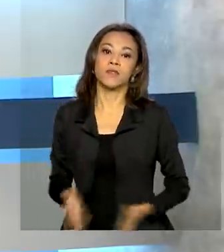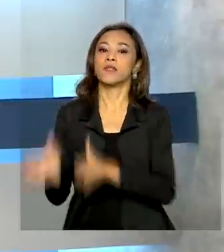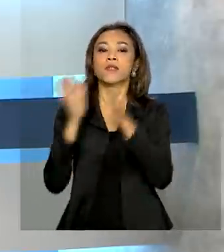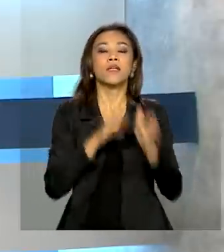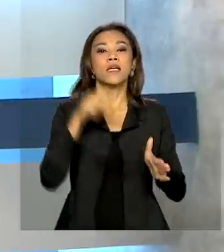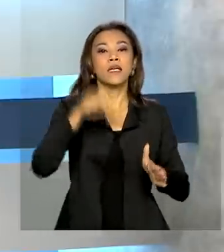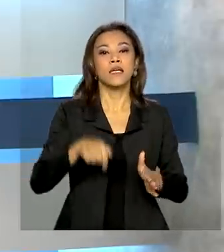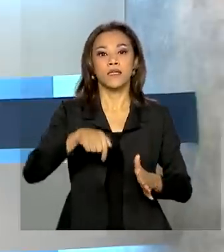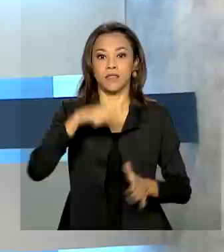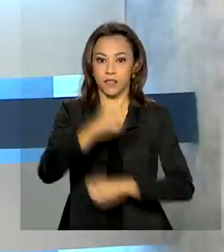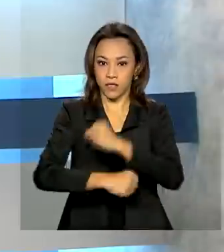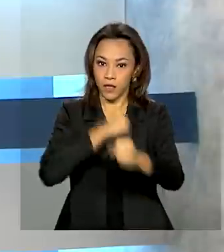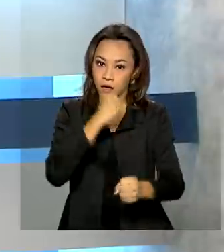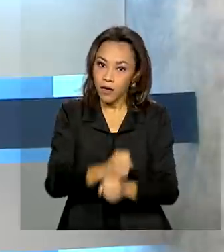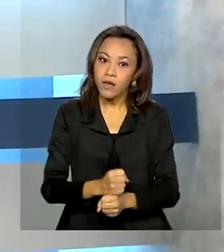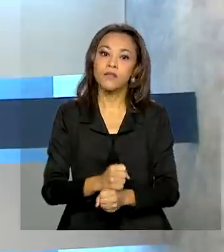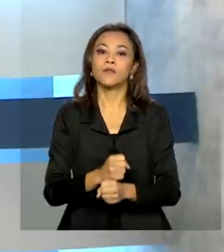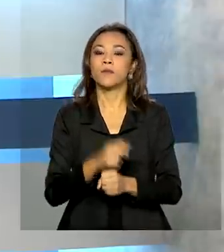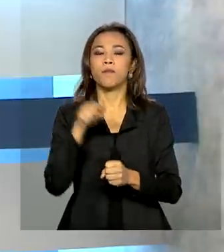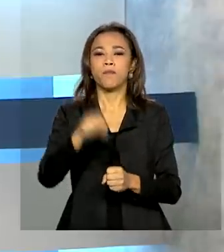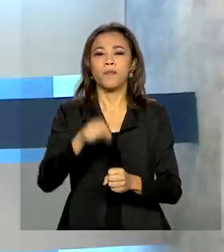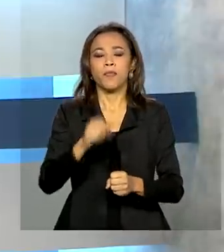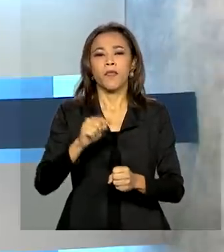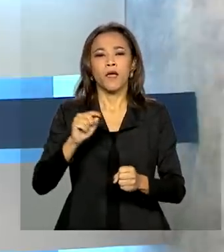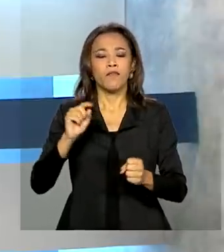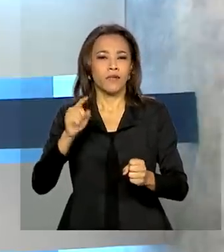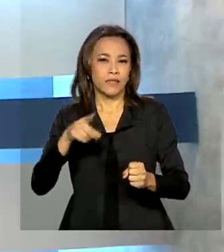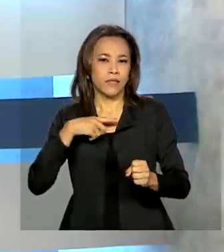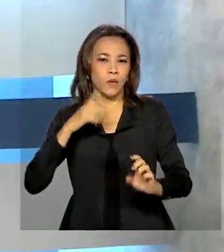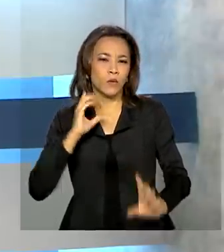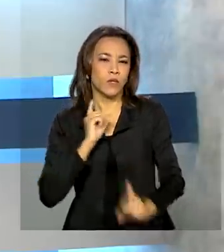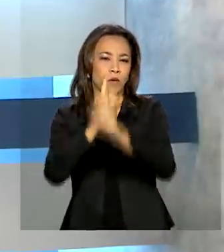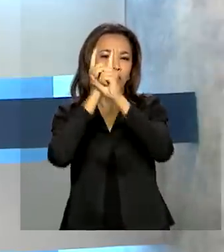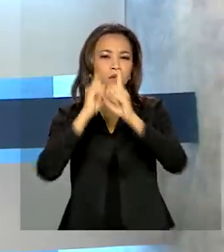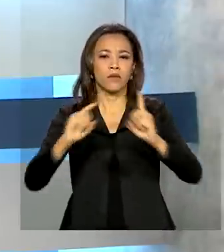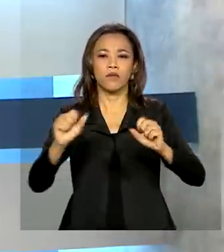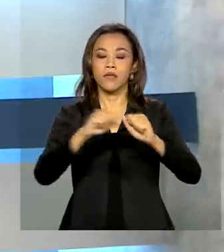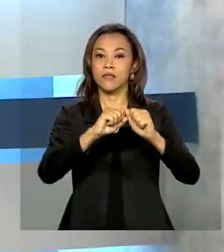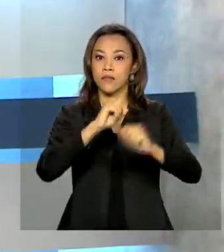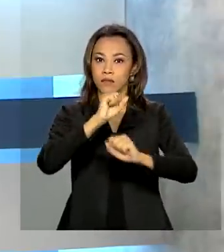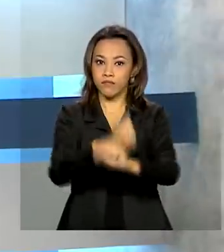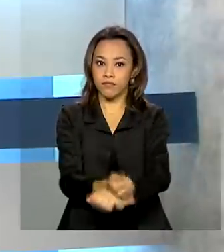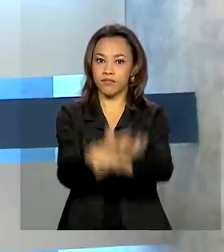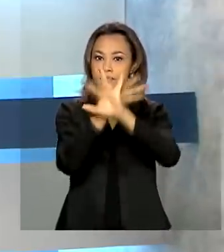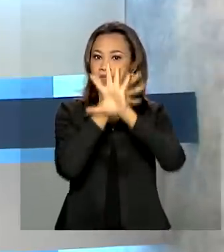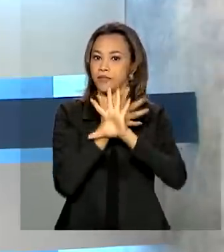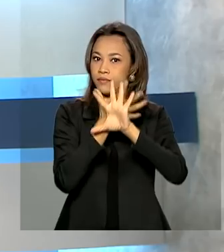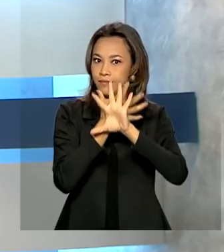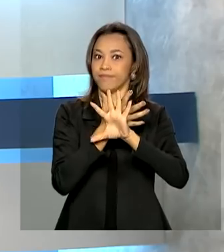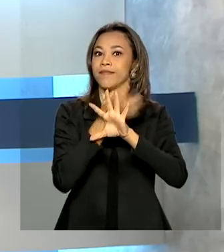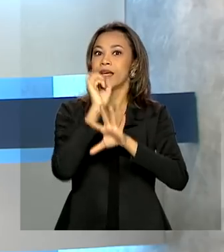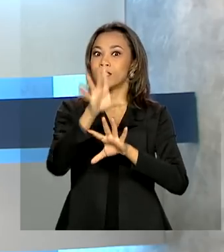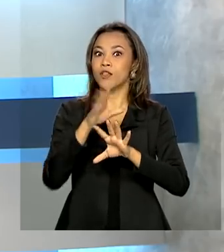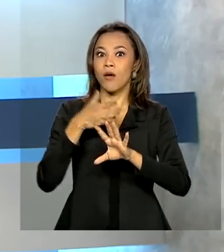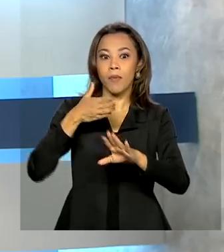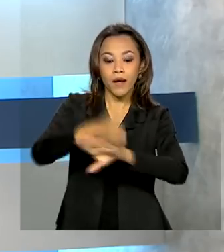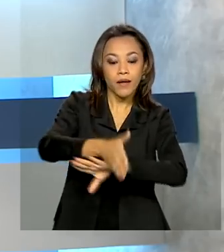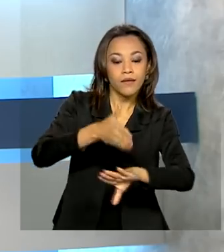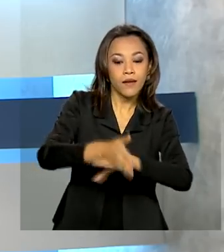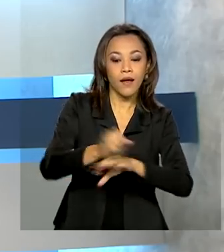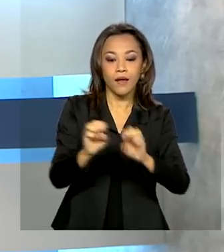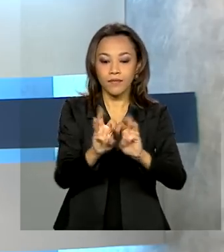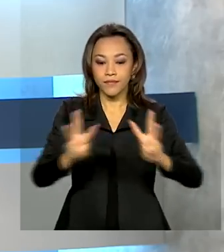pandemia, os eventos da sessão serão online. Para acompanhar a Semana Nacional de Educação Financeira, é só entrar no